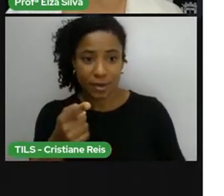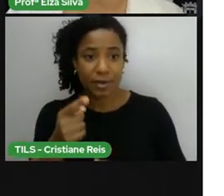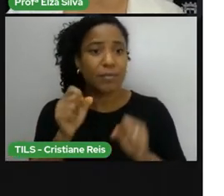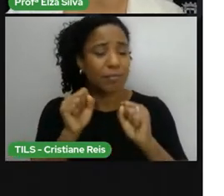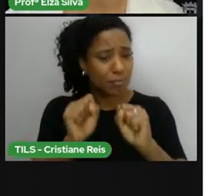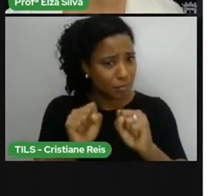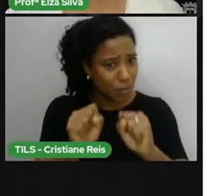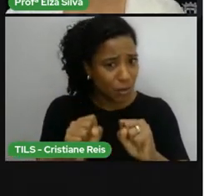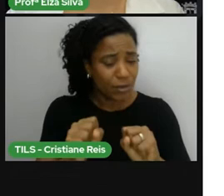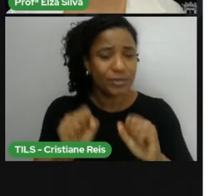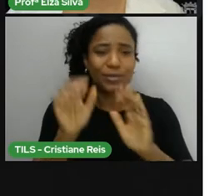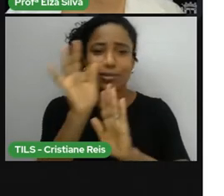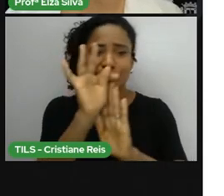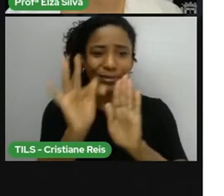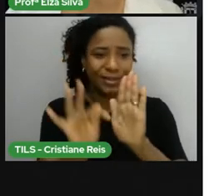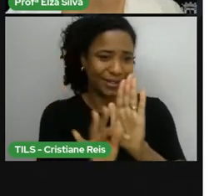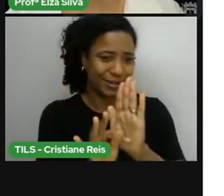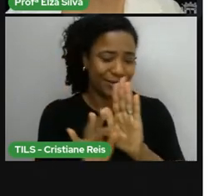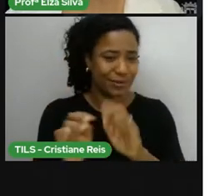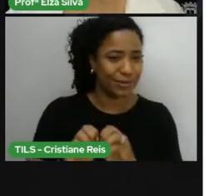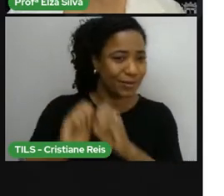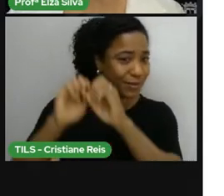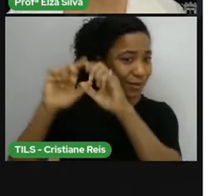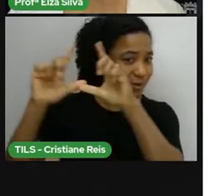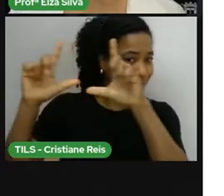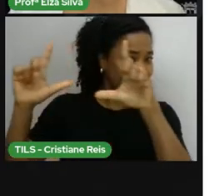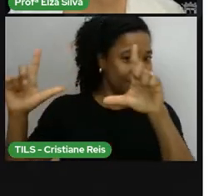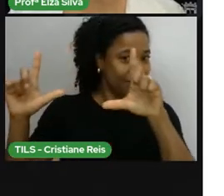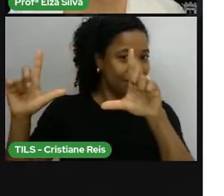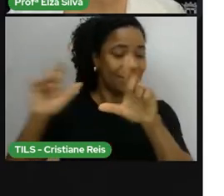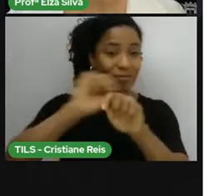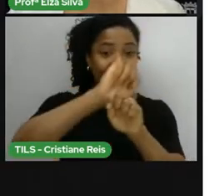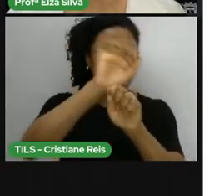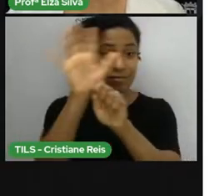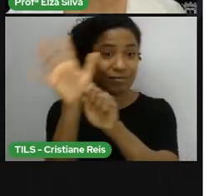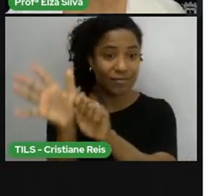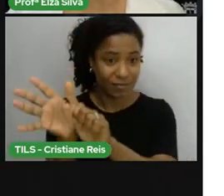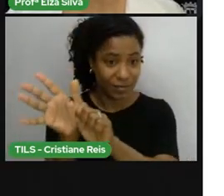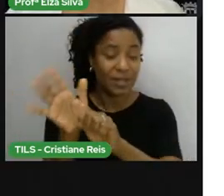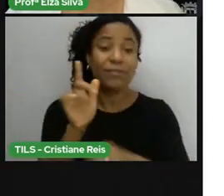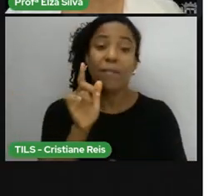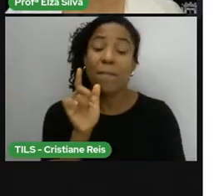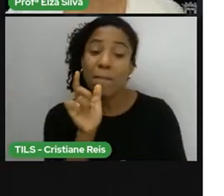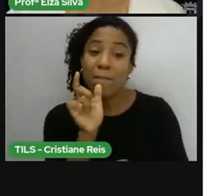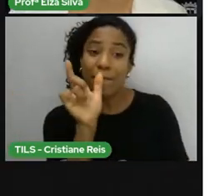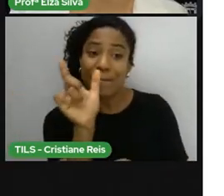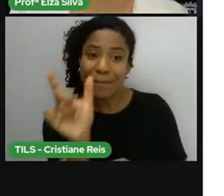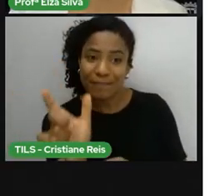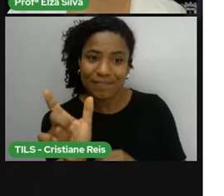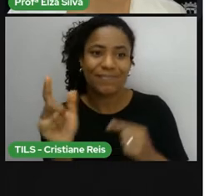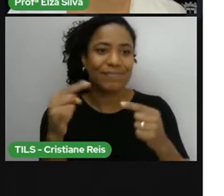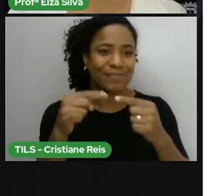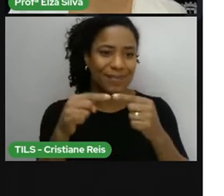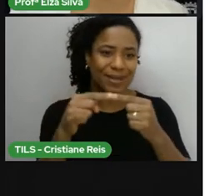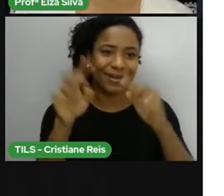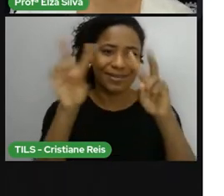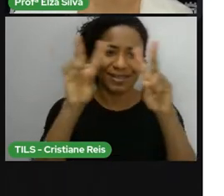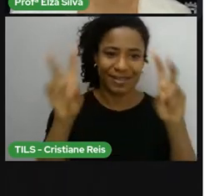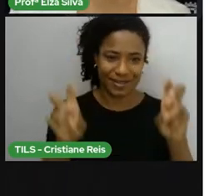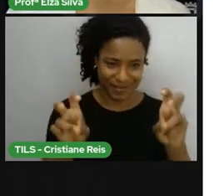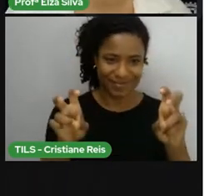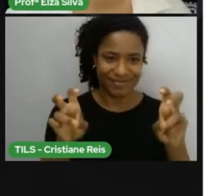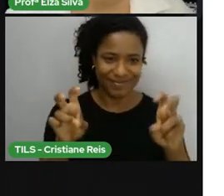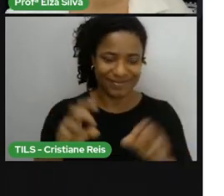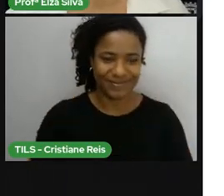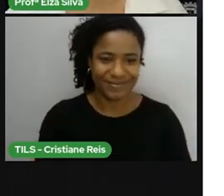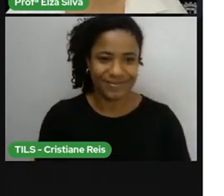este texto e explorá-lo, aprender um pouco mais sobre palavras que estão relacionadas ao tema de nossa aula.